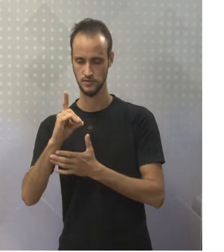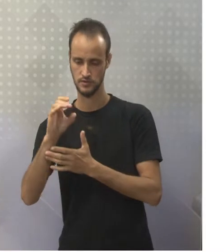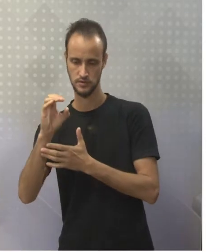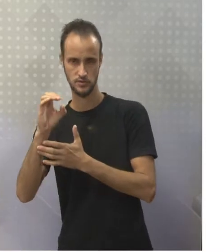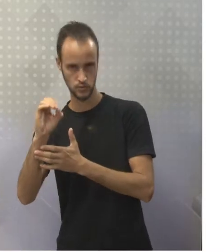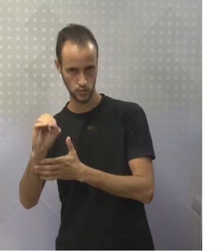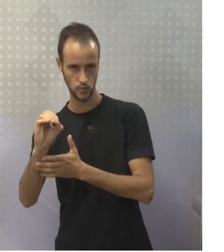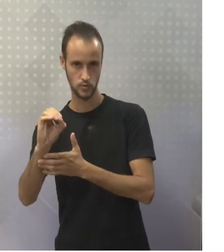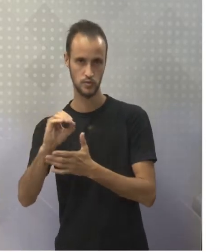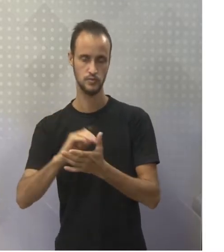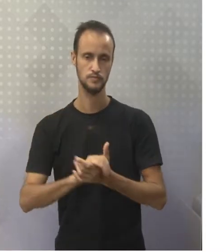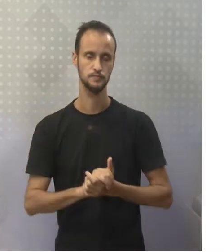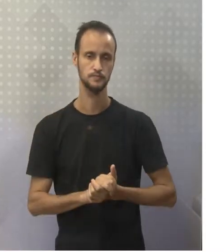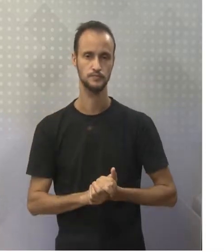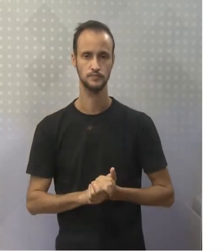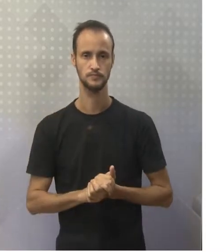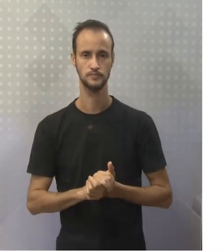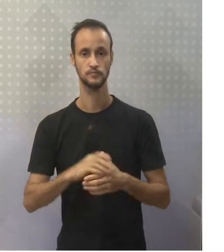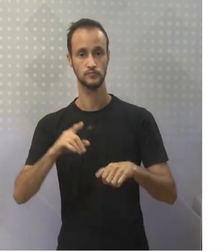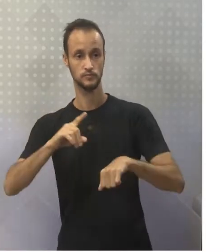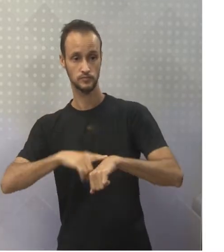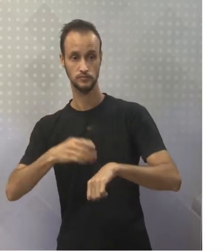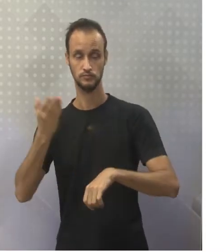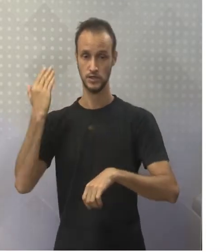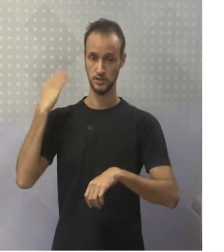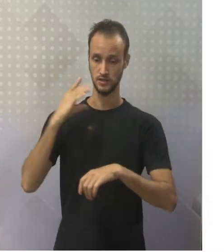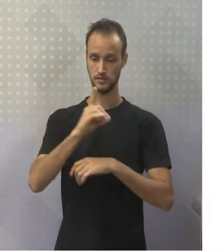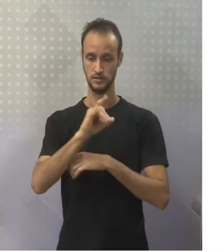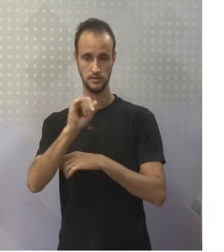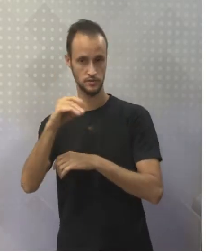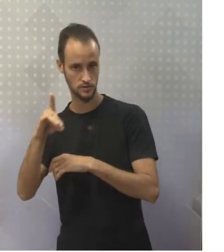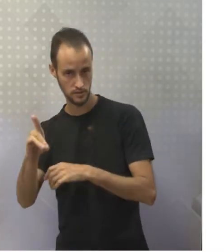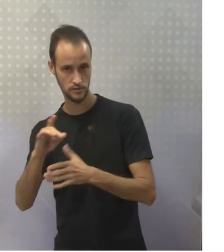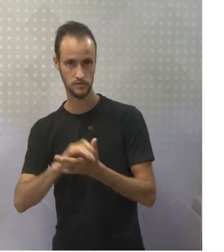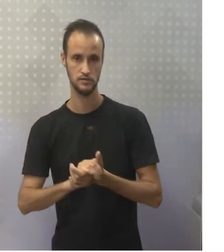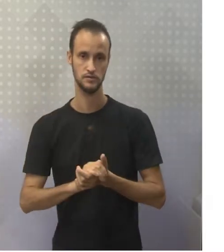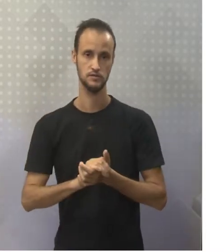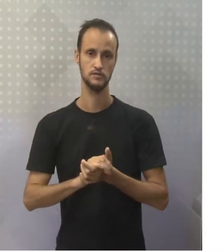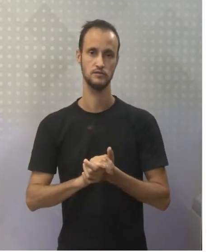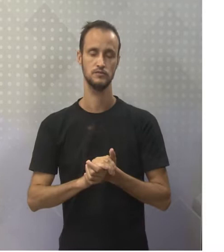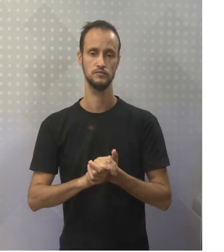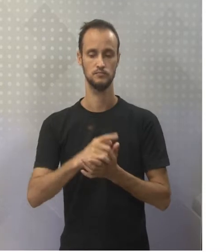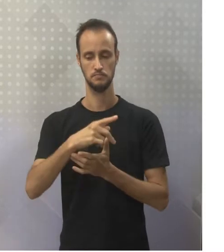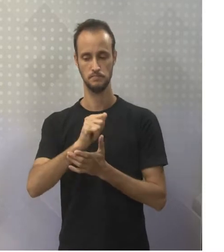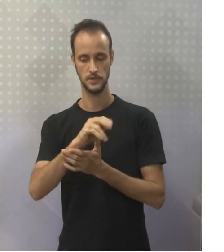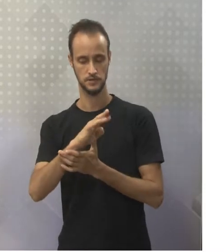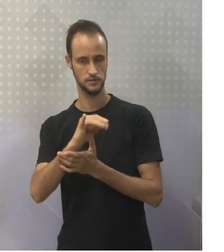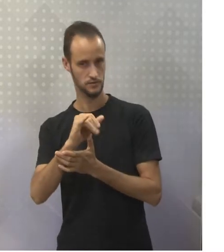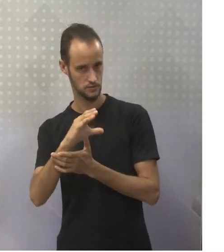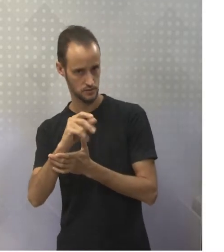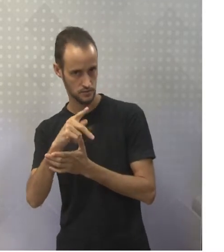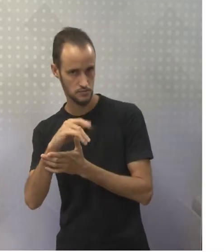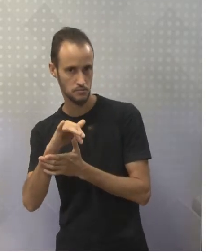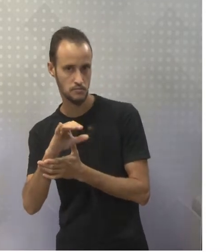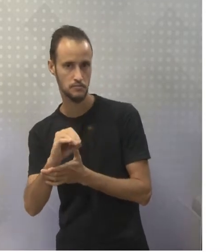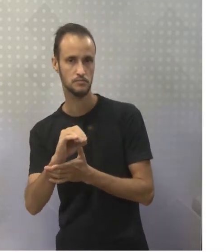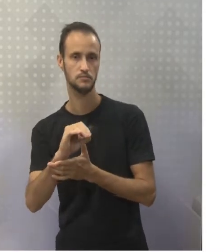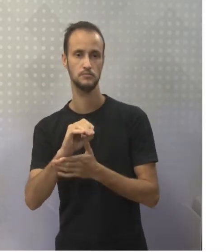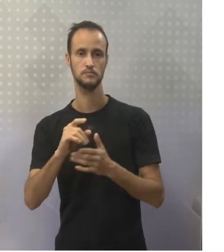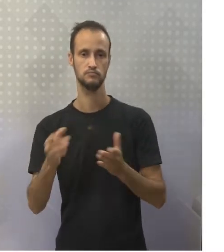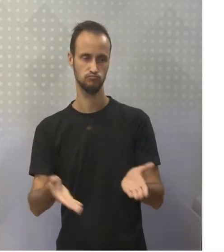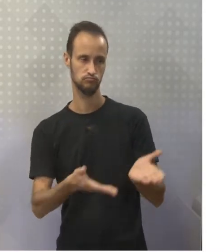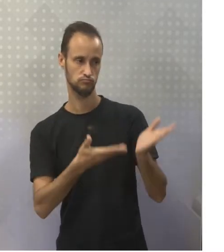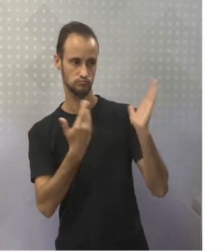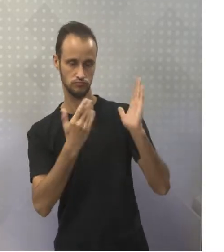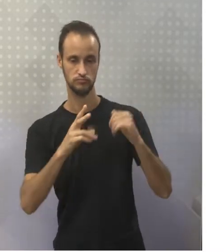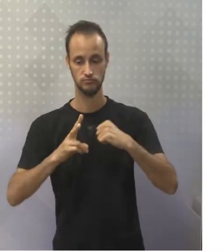infinitivo, né? Ou base form. No passado, did. E no participio, done. Do, did, done. Então, esse verbo